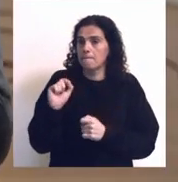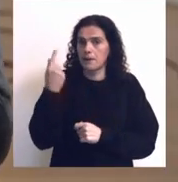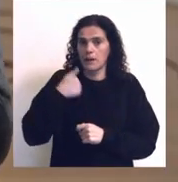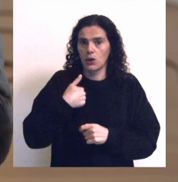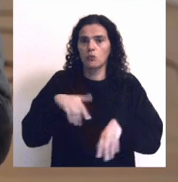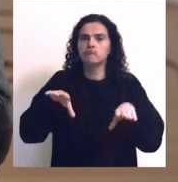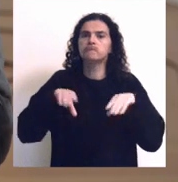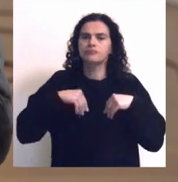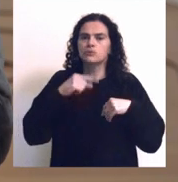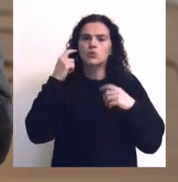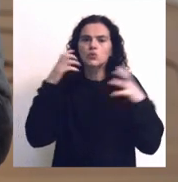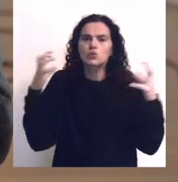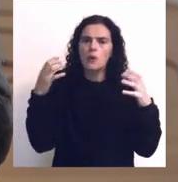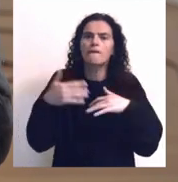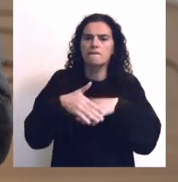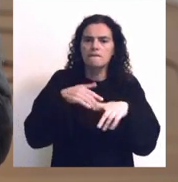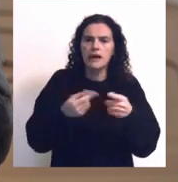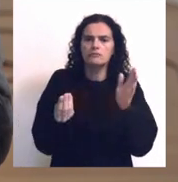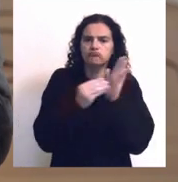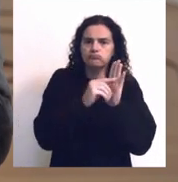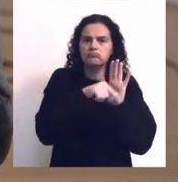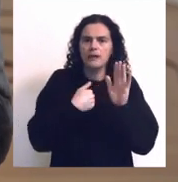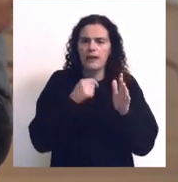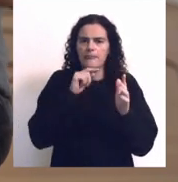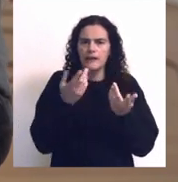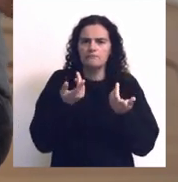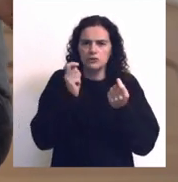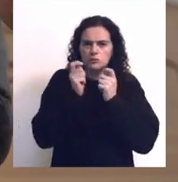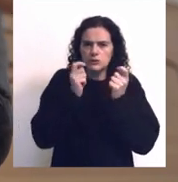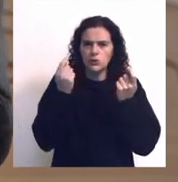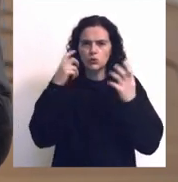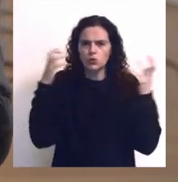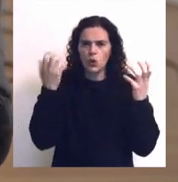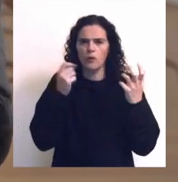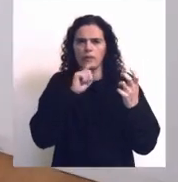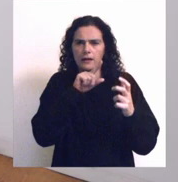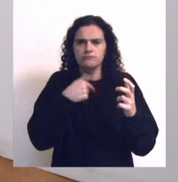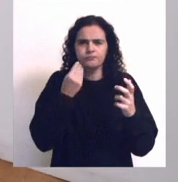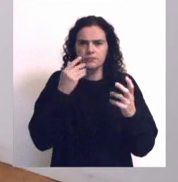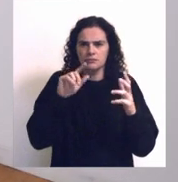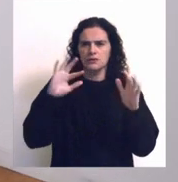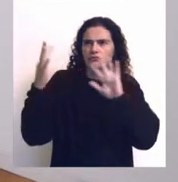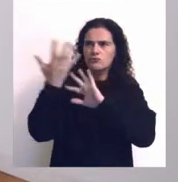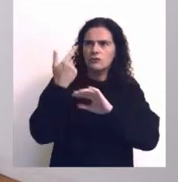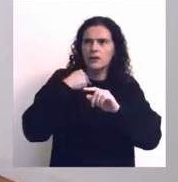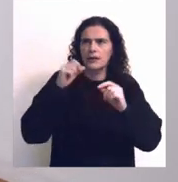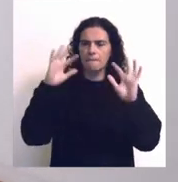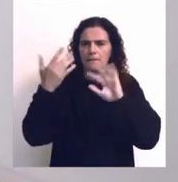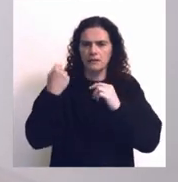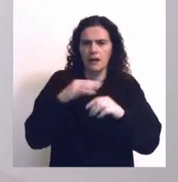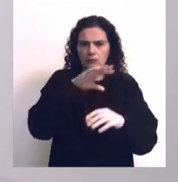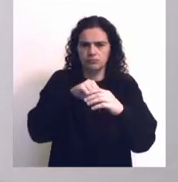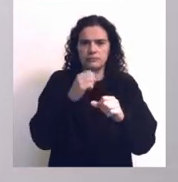vez, assumi a utilização do som e a plasticidade do som mais atmosférico, mais ambiental, nas minhas obras.